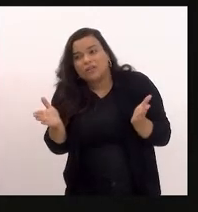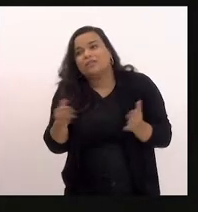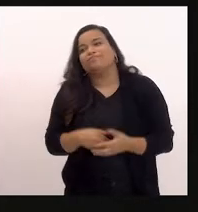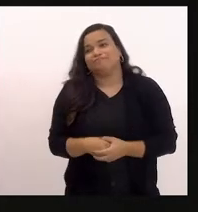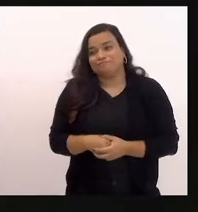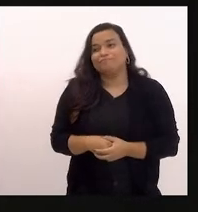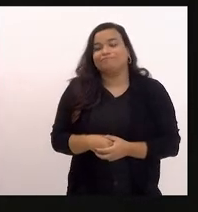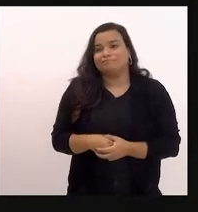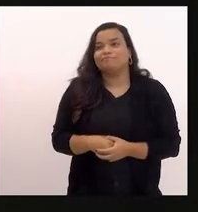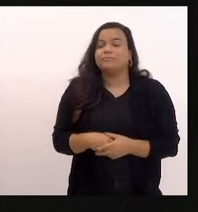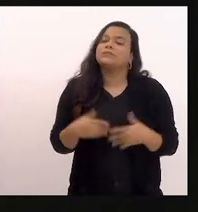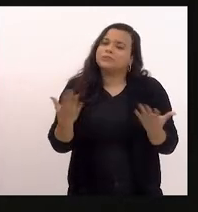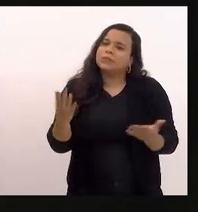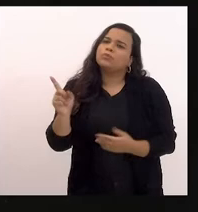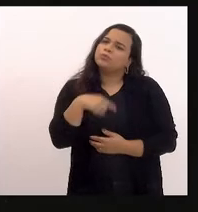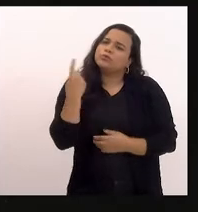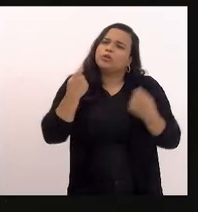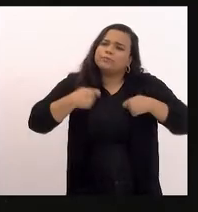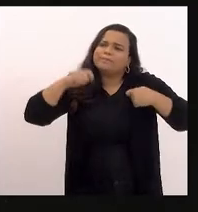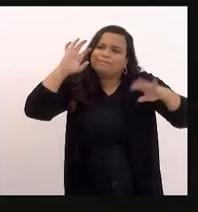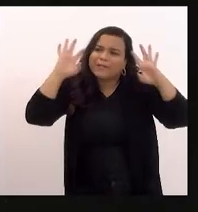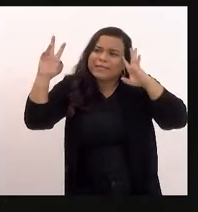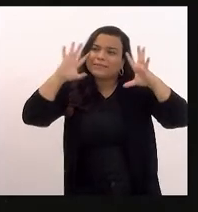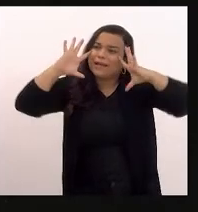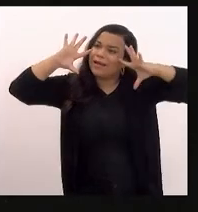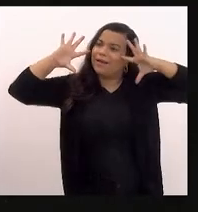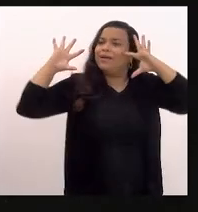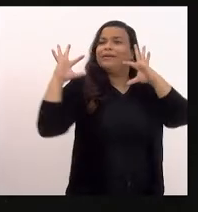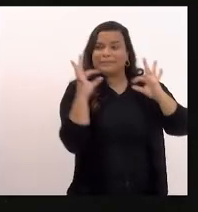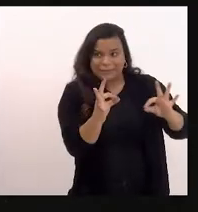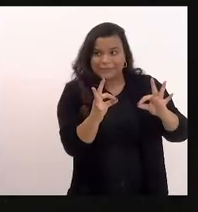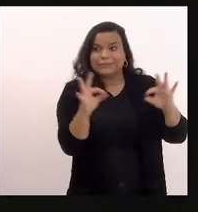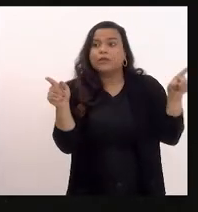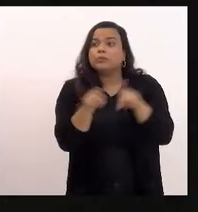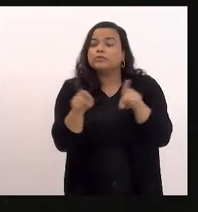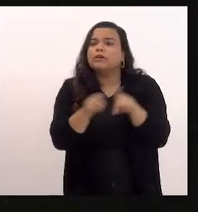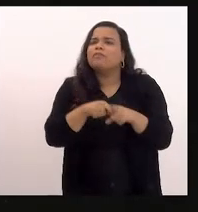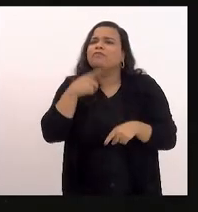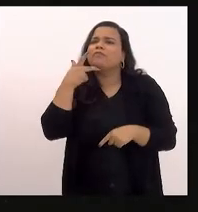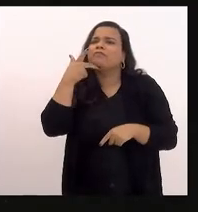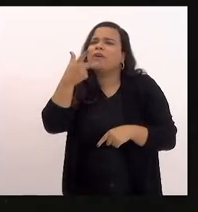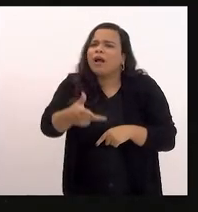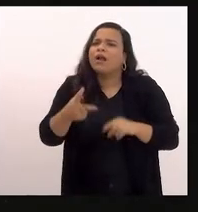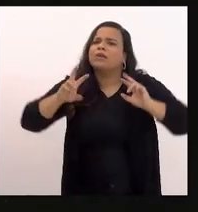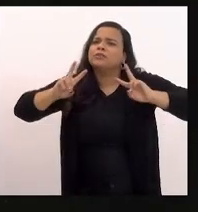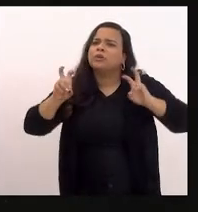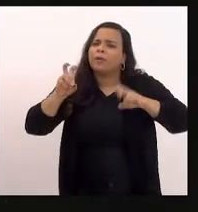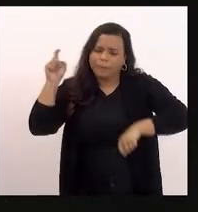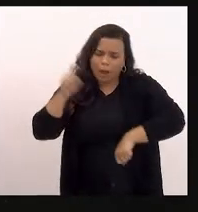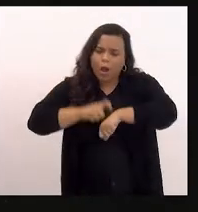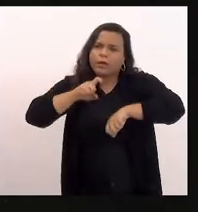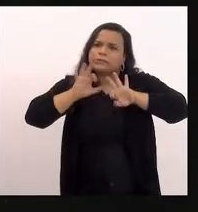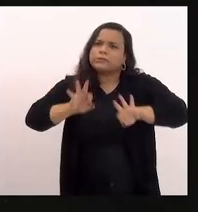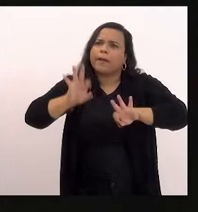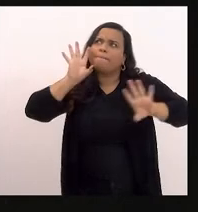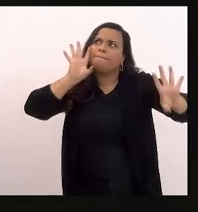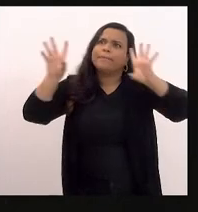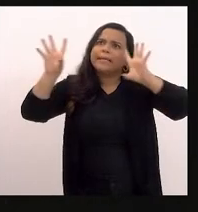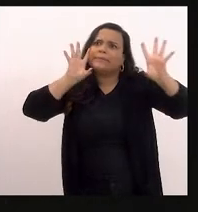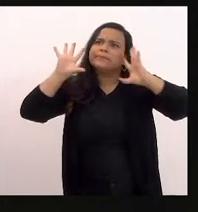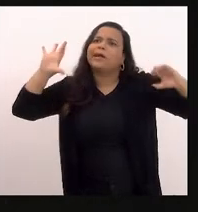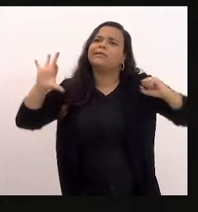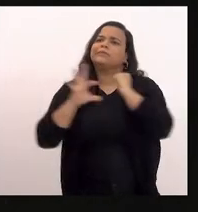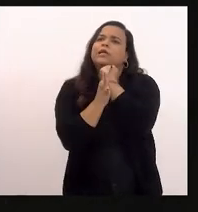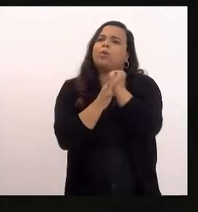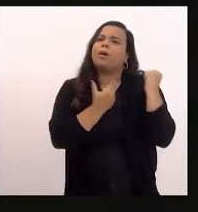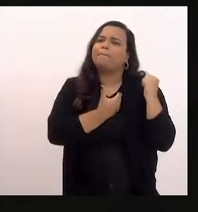sem dúvida nenhuma de nós termos atenção e falo aqui porque está na hora de a gente pensar na segurança